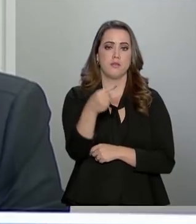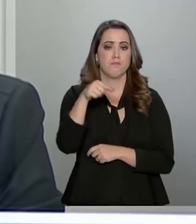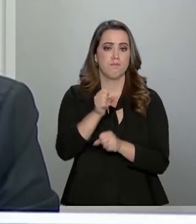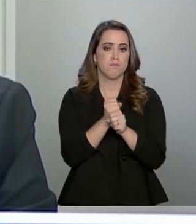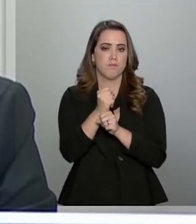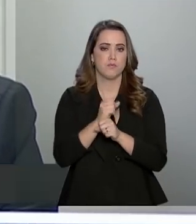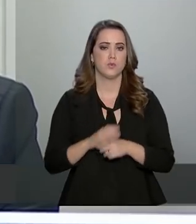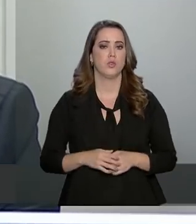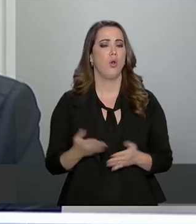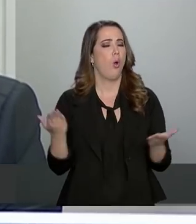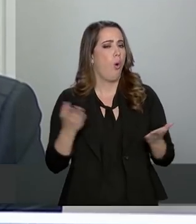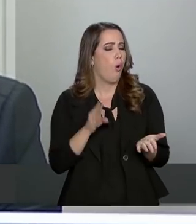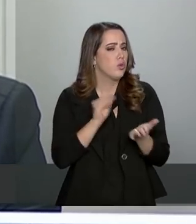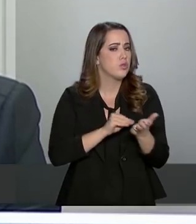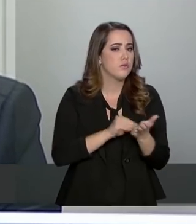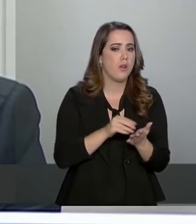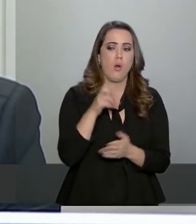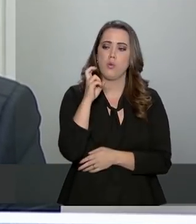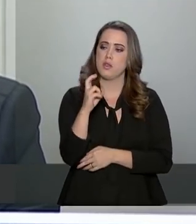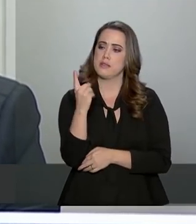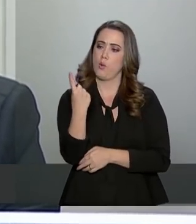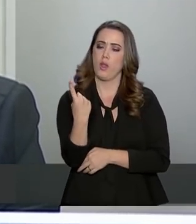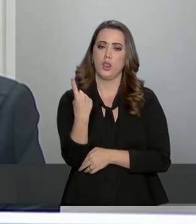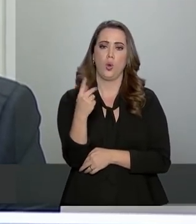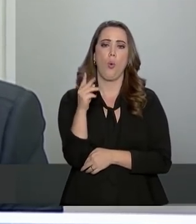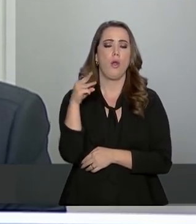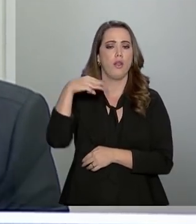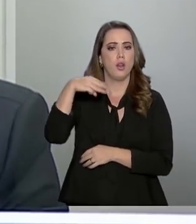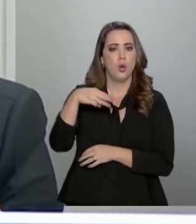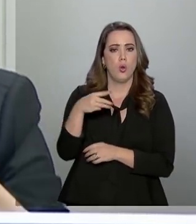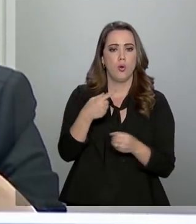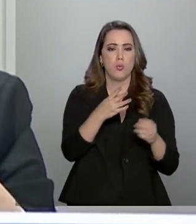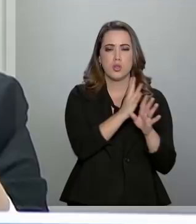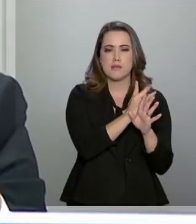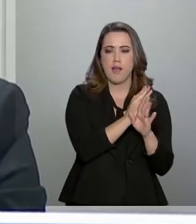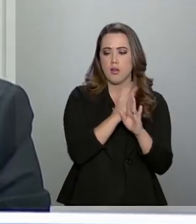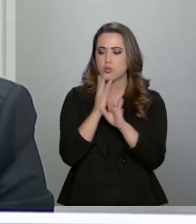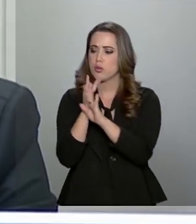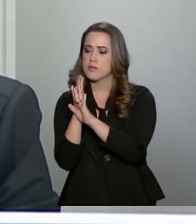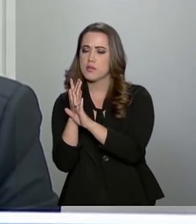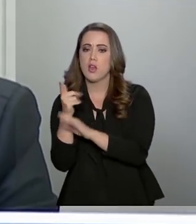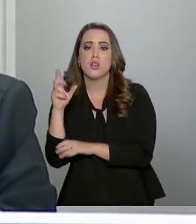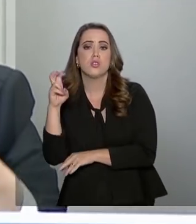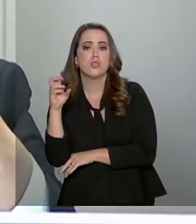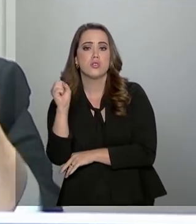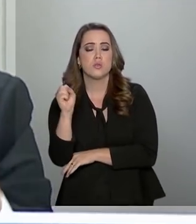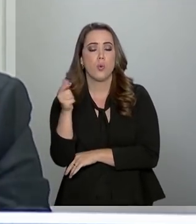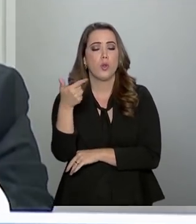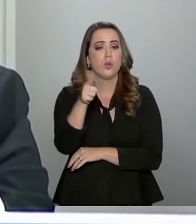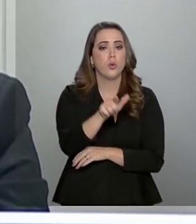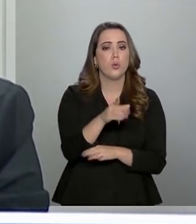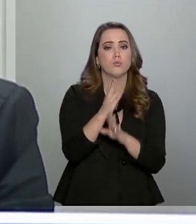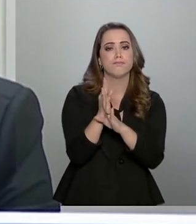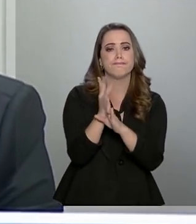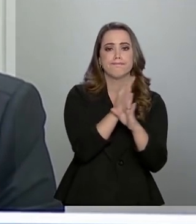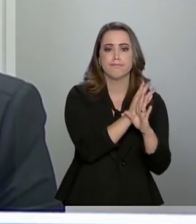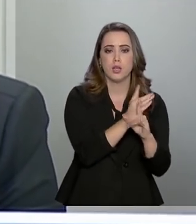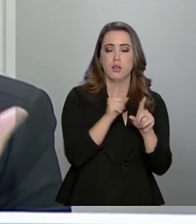Hoje, faltam 51 quilômetros para pavimentar até Meritituba e mais 58 quilômetros para pavimentar no trecho